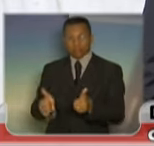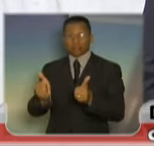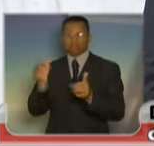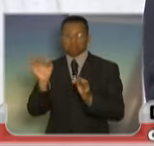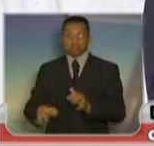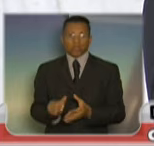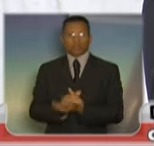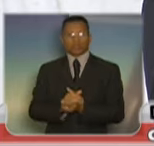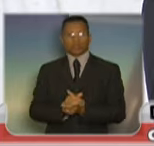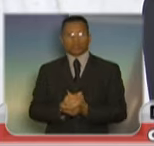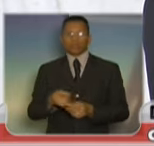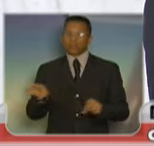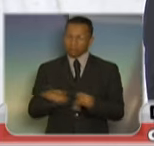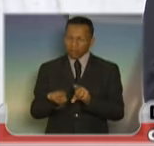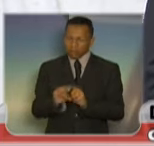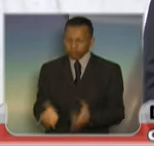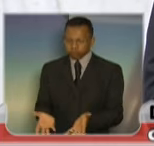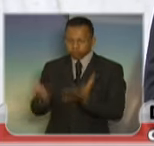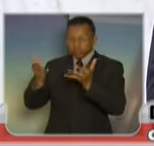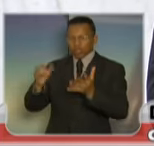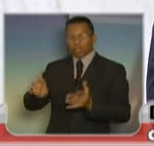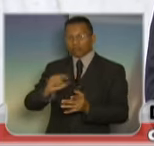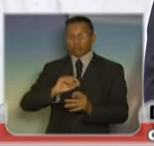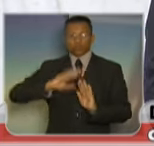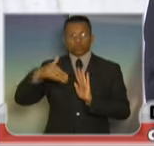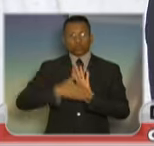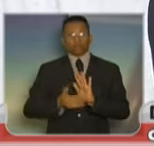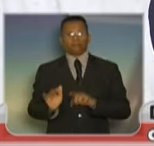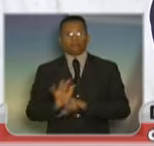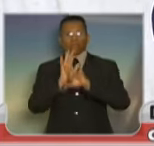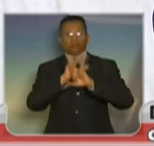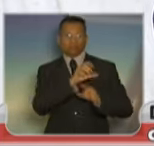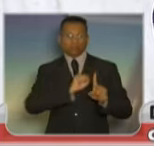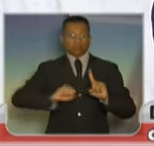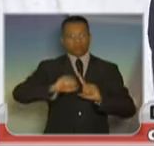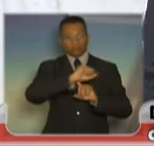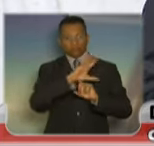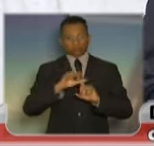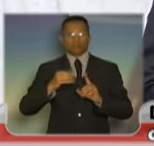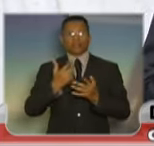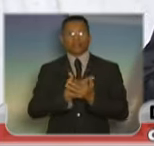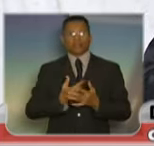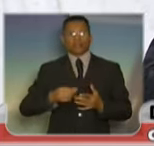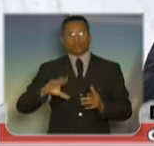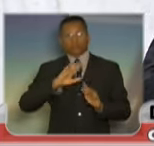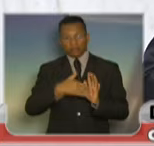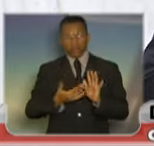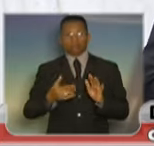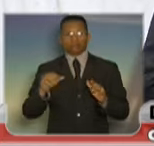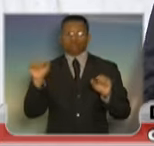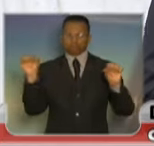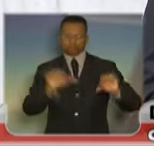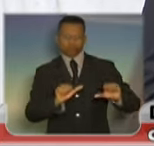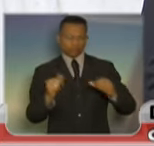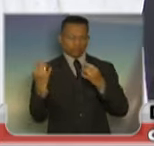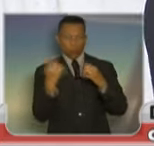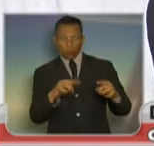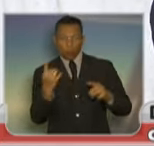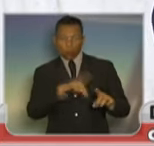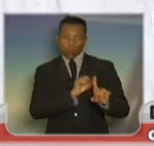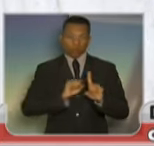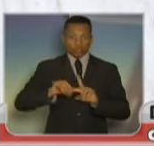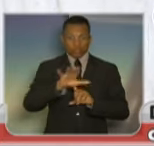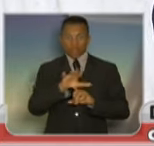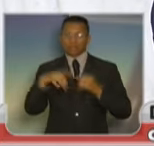valorizar tudo o que é de bom para a sociedade. E aquele que faz o mal para a sociedade, aquele que trabalha contra a sociedade, deve